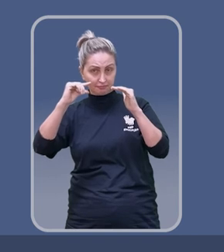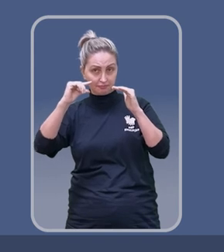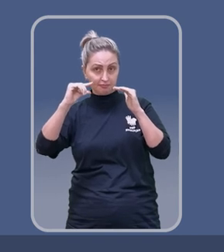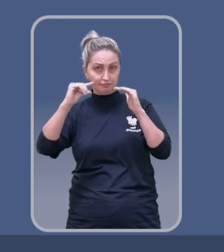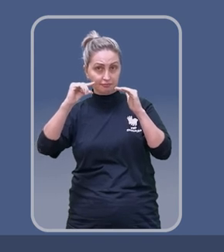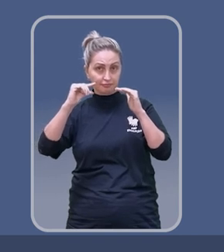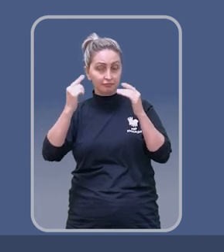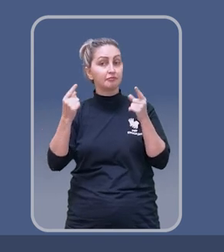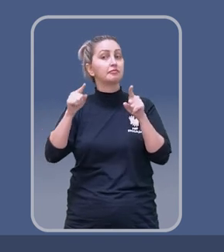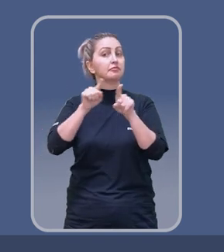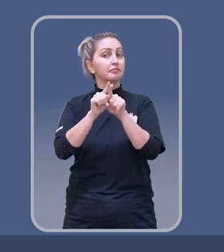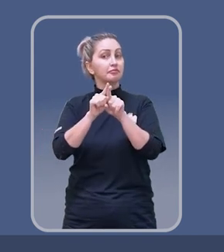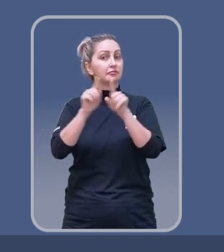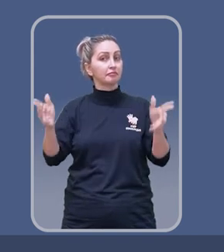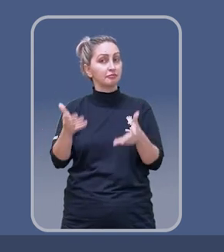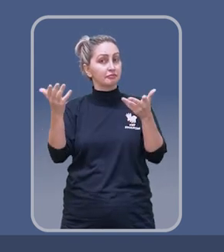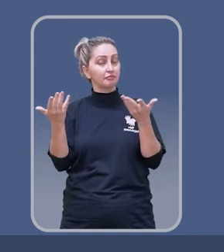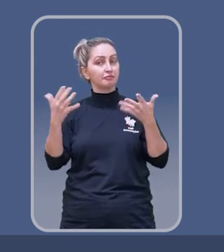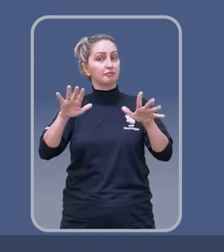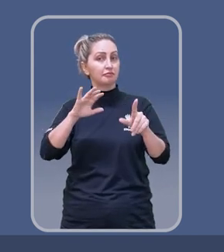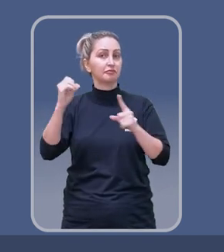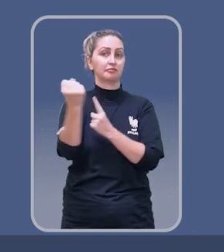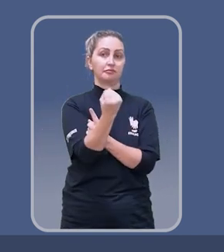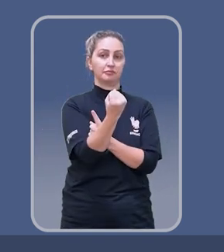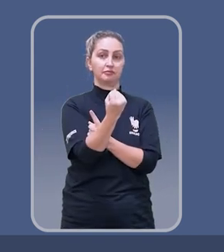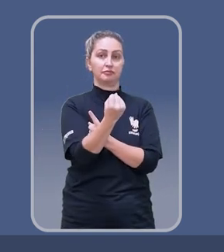desigualdades e promover a inclusão social.